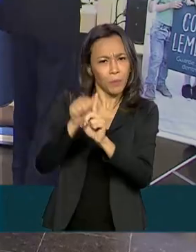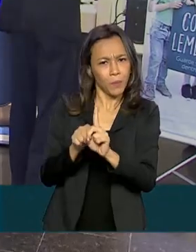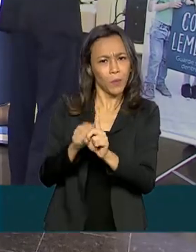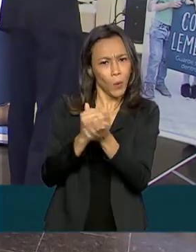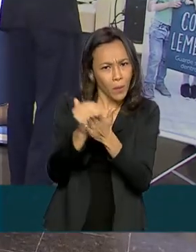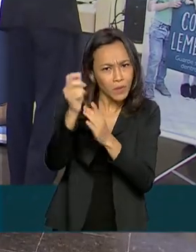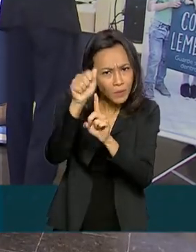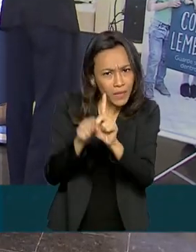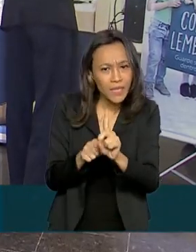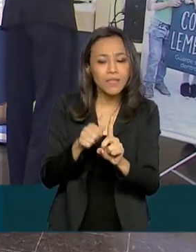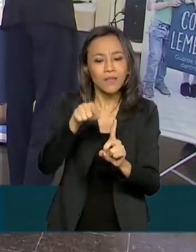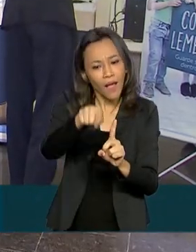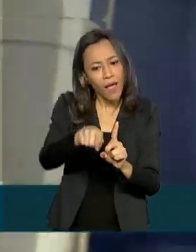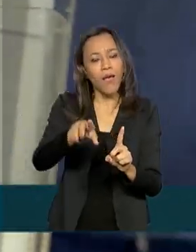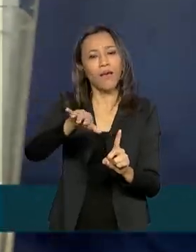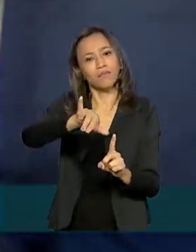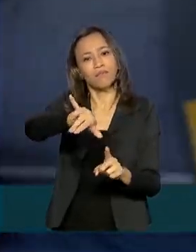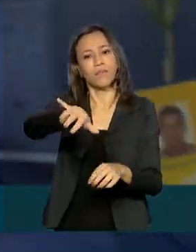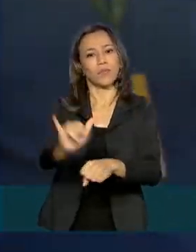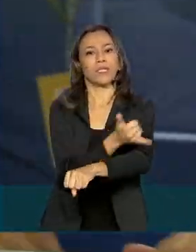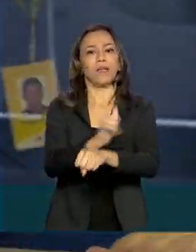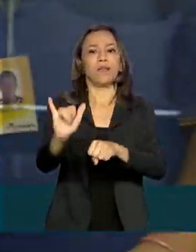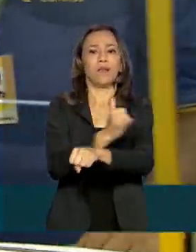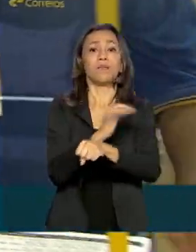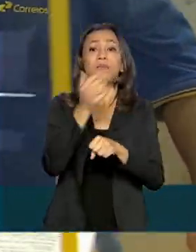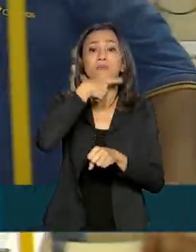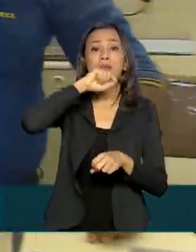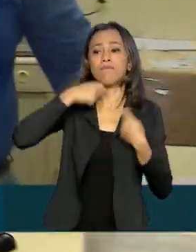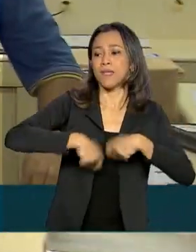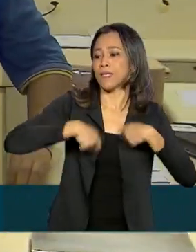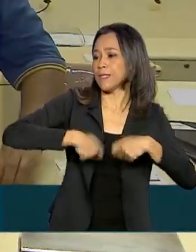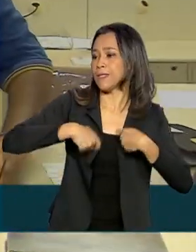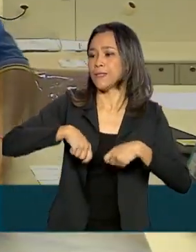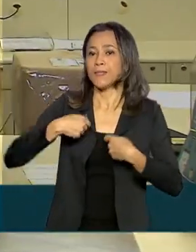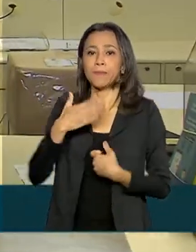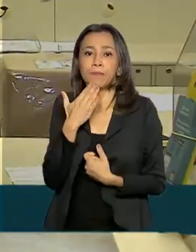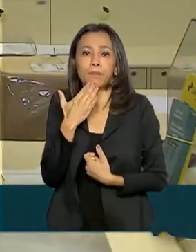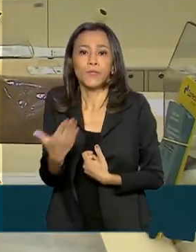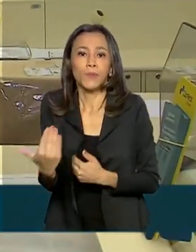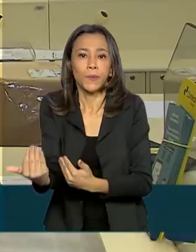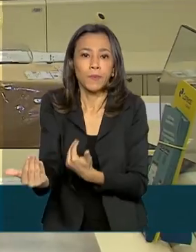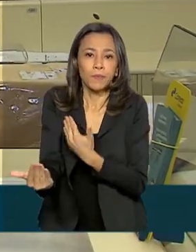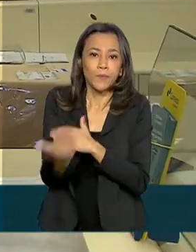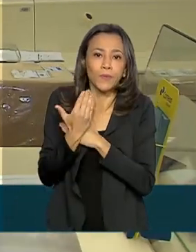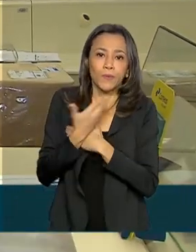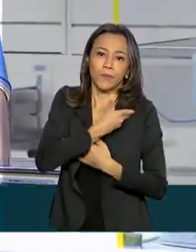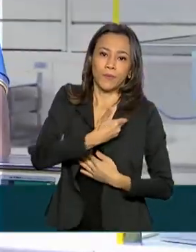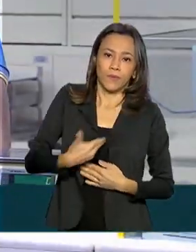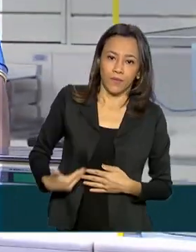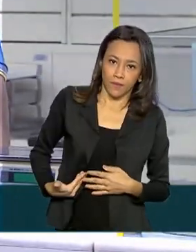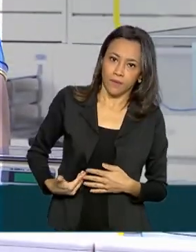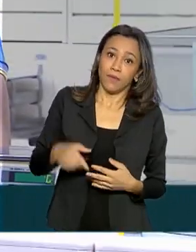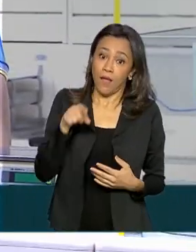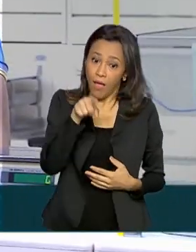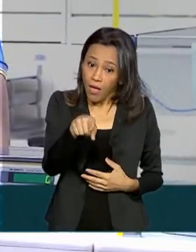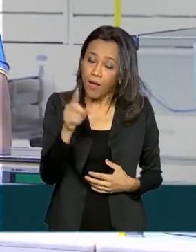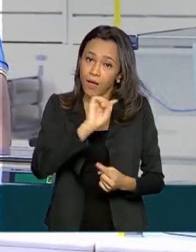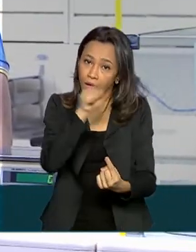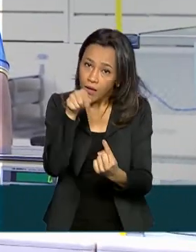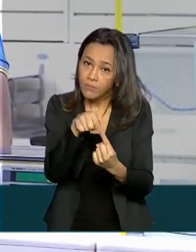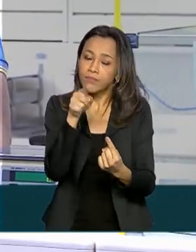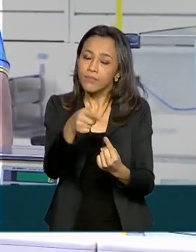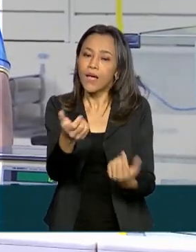tornaram mais uma opção para quem precisa pedir o auxílio emergencial. A ideia é atender a